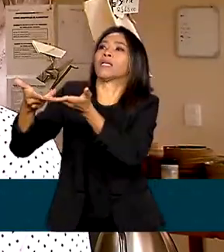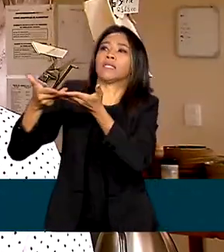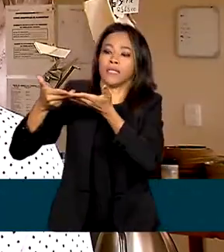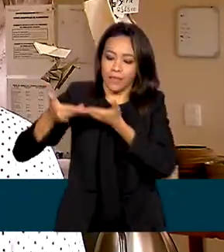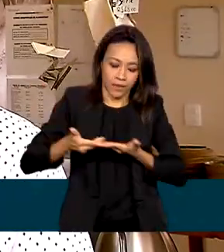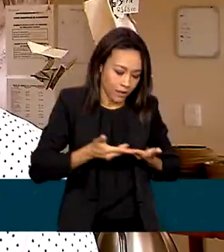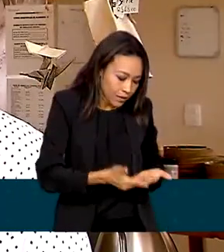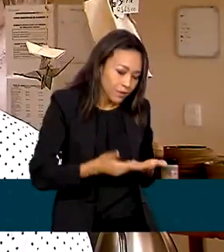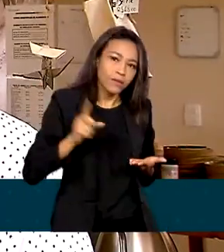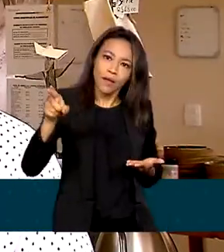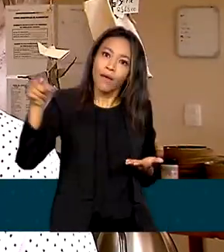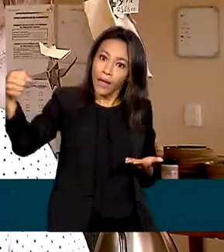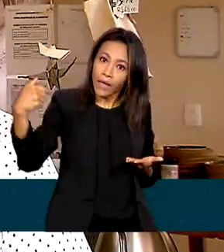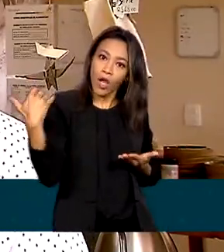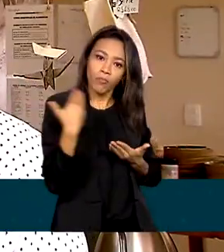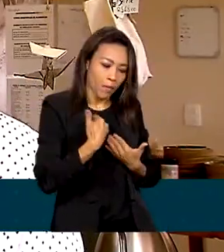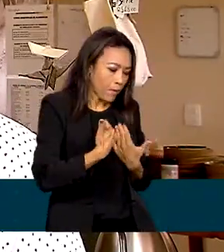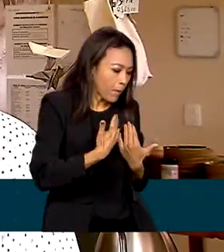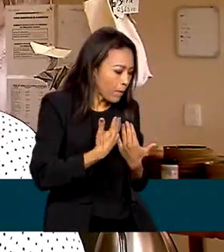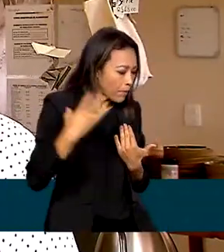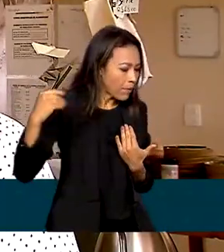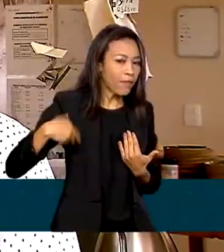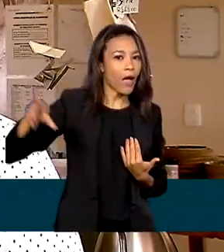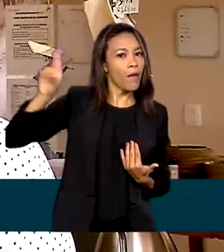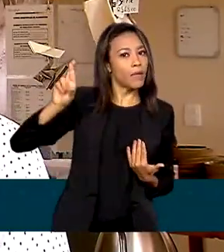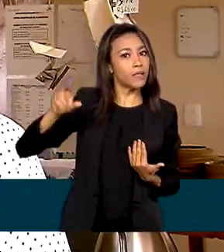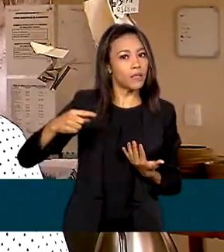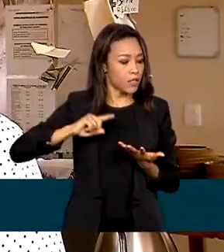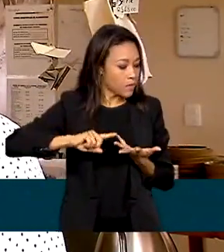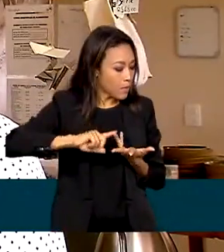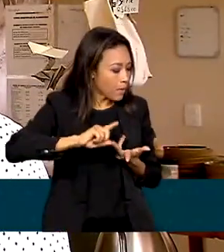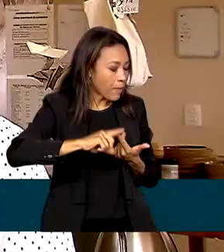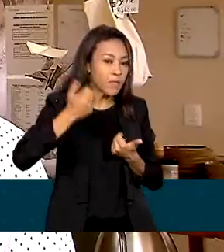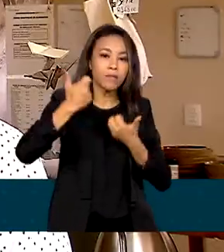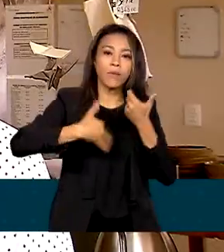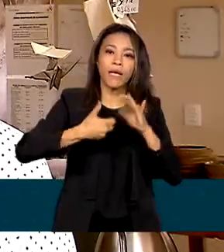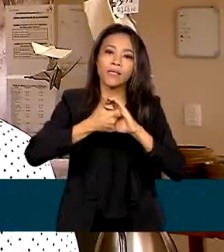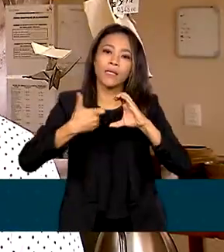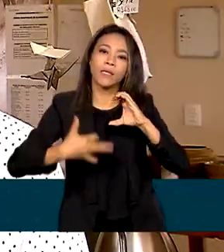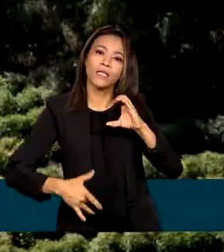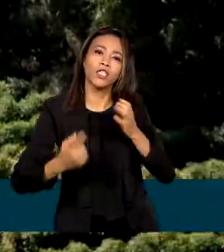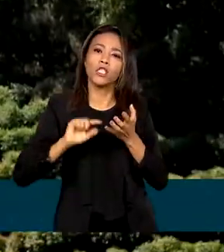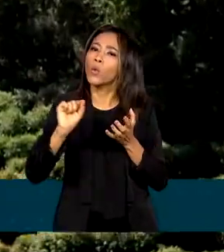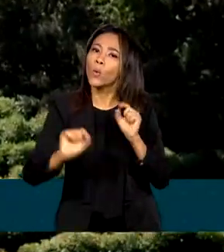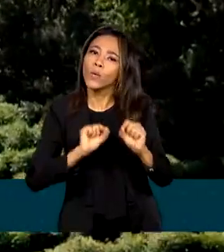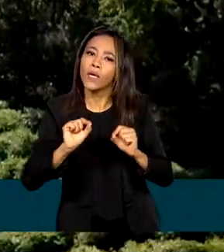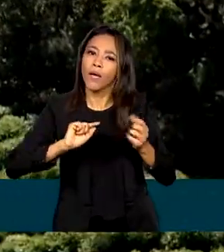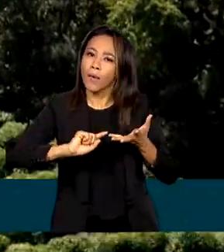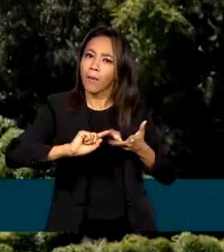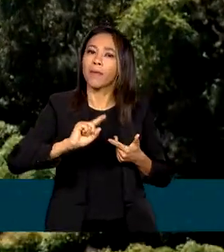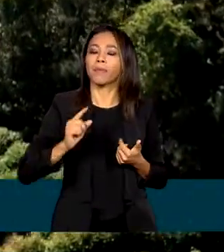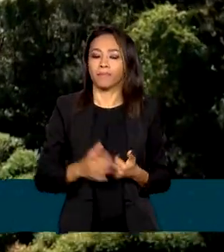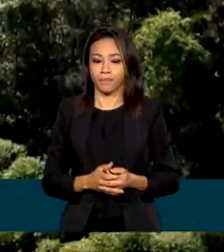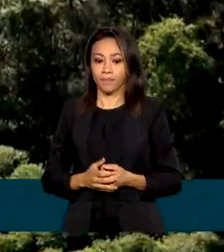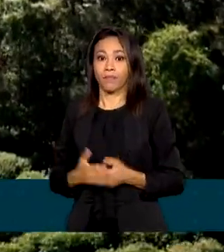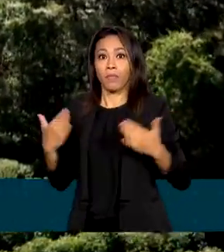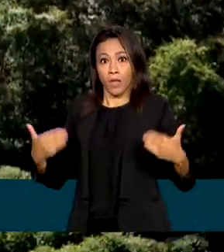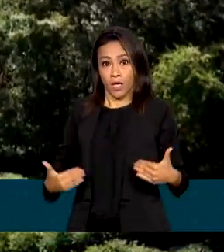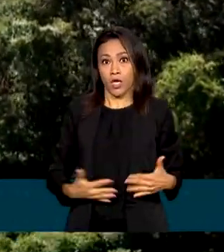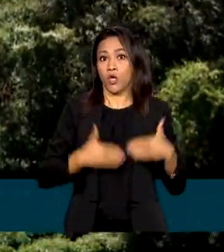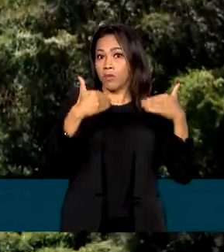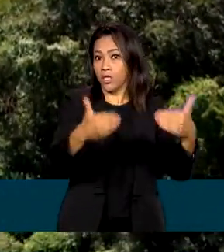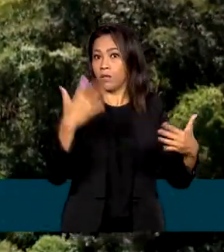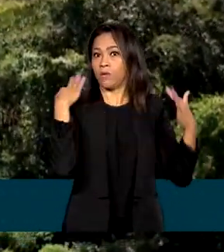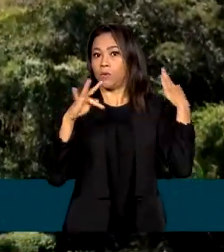Ele também é nas relações públicas, porque ele vai ficar apresentando os grãos, explicar quais são as características, de onde vem. E o Ministério do Turismo vem